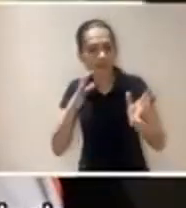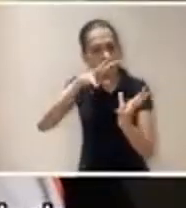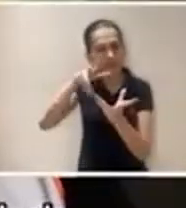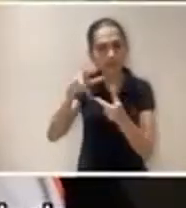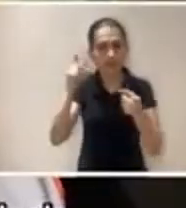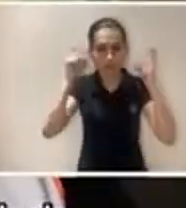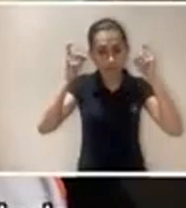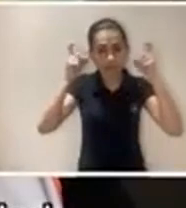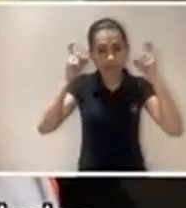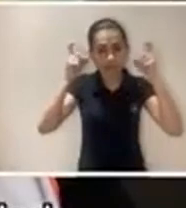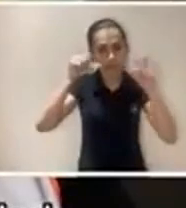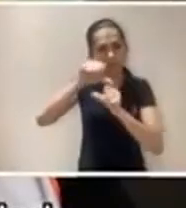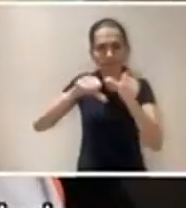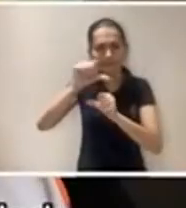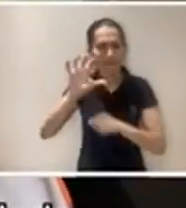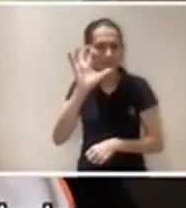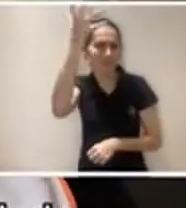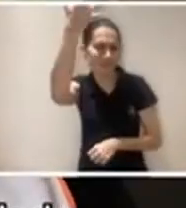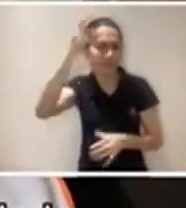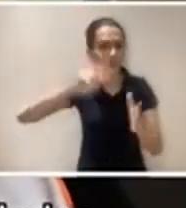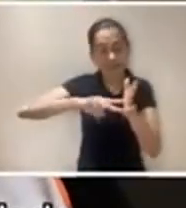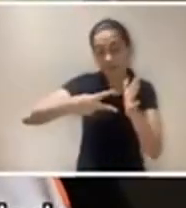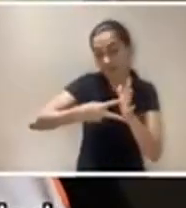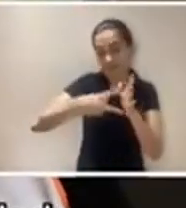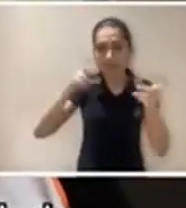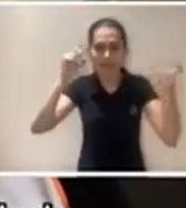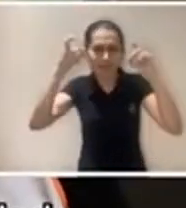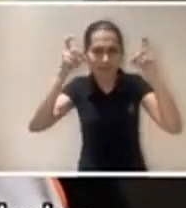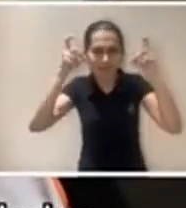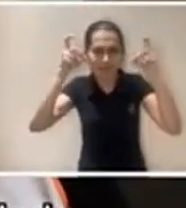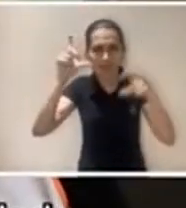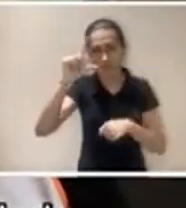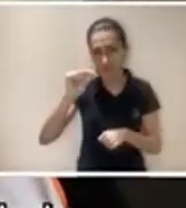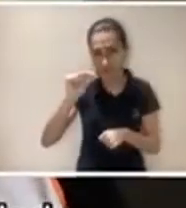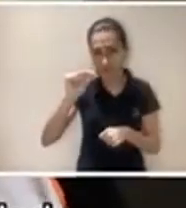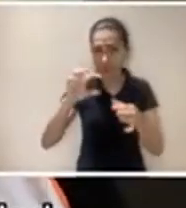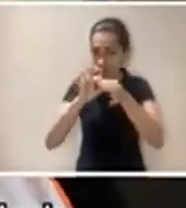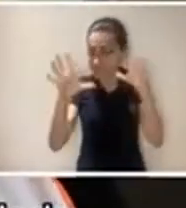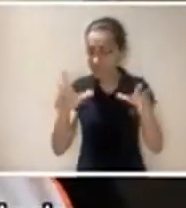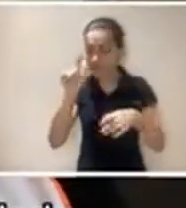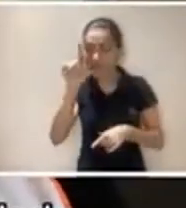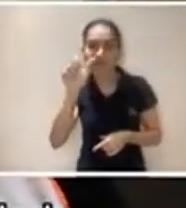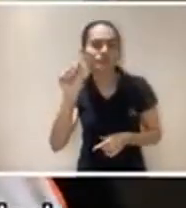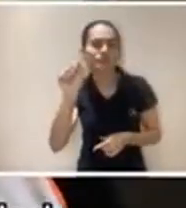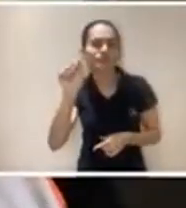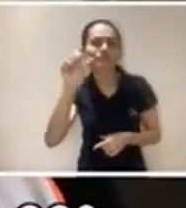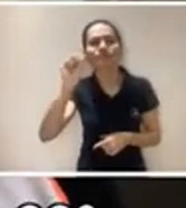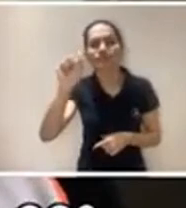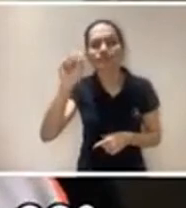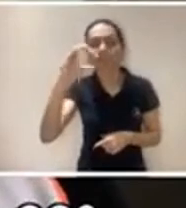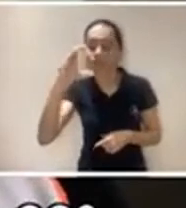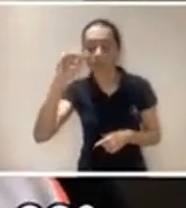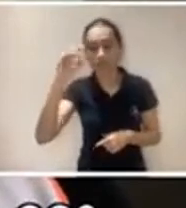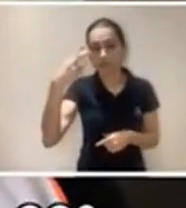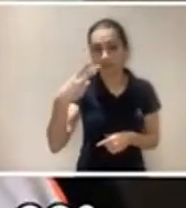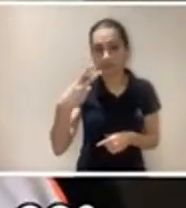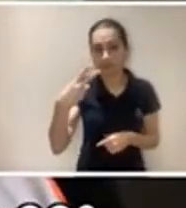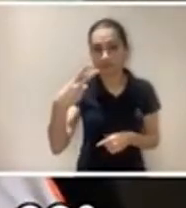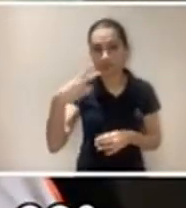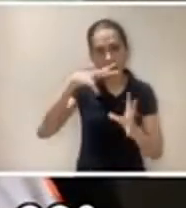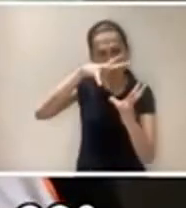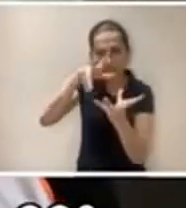acontece é que hoje todas as atividades econômicas preocupam-se com as mudanças climáticas. E aí